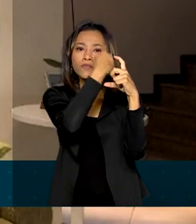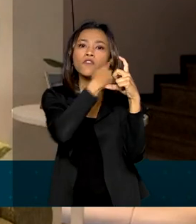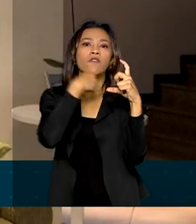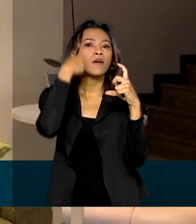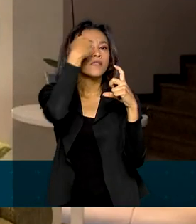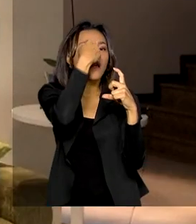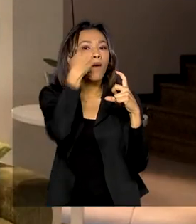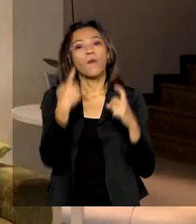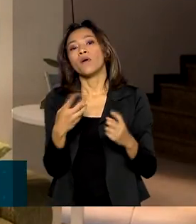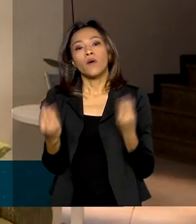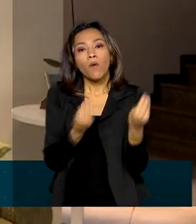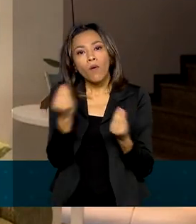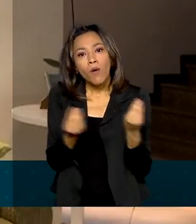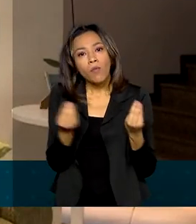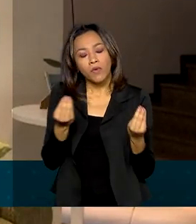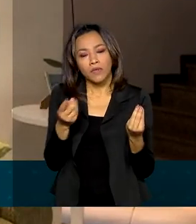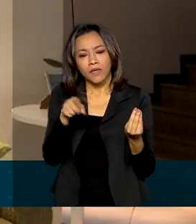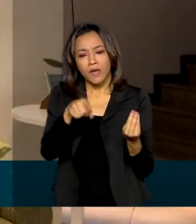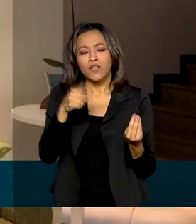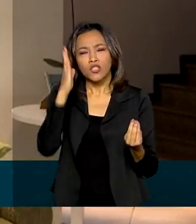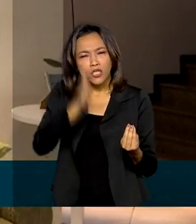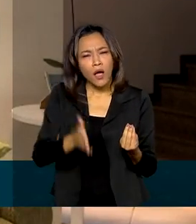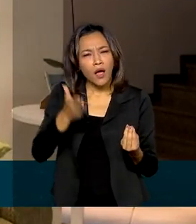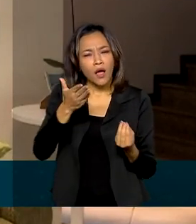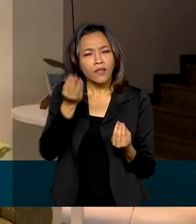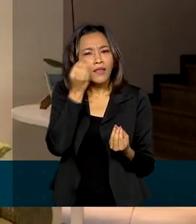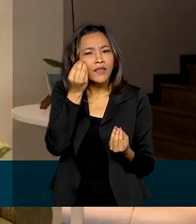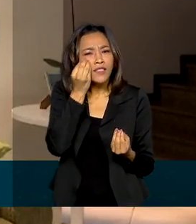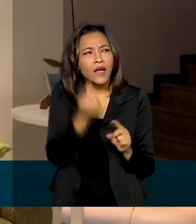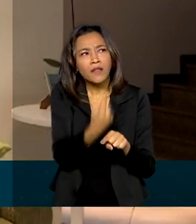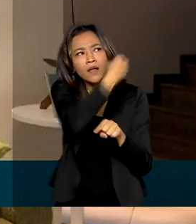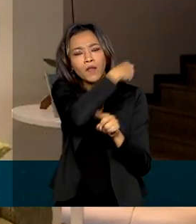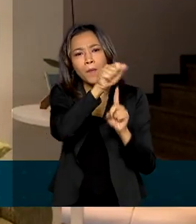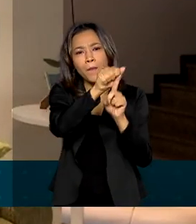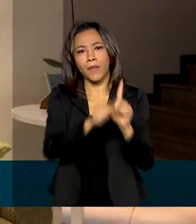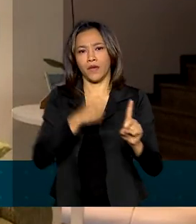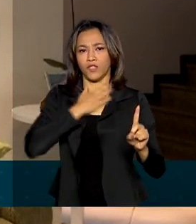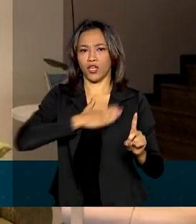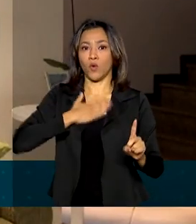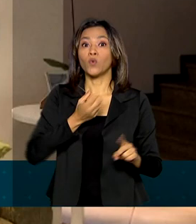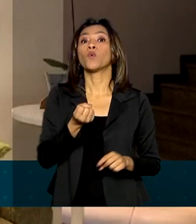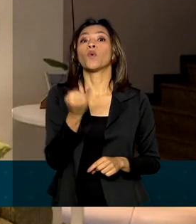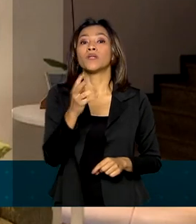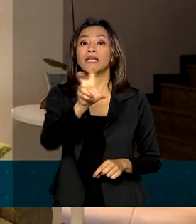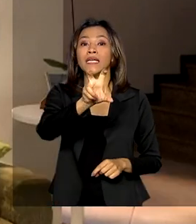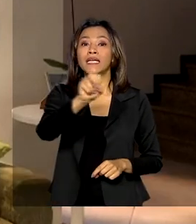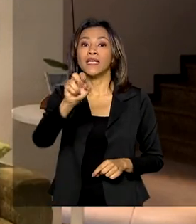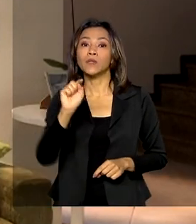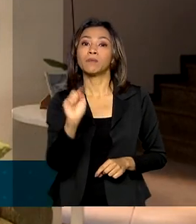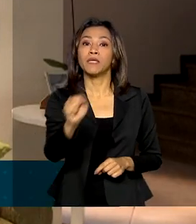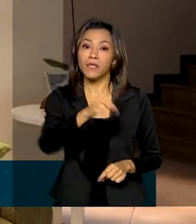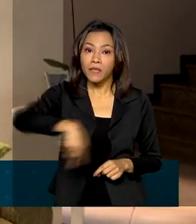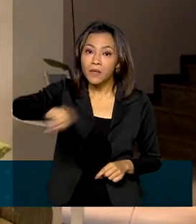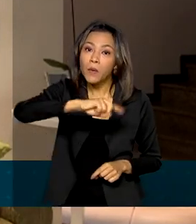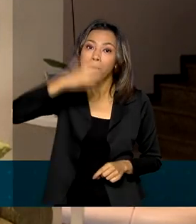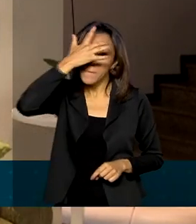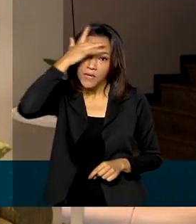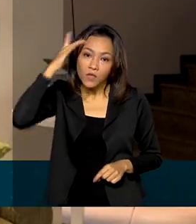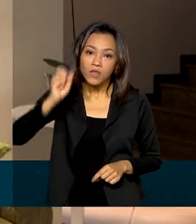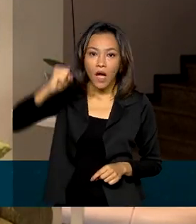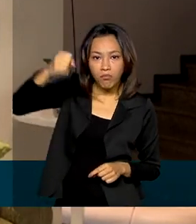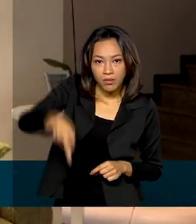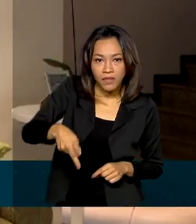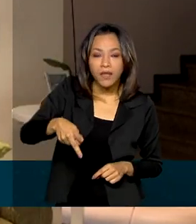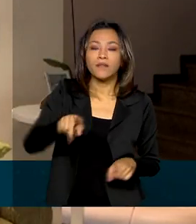de vida digital começou a ser testada em agosto do ano passado com 500 mil aposentados e pensionistas que